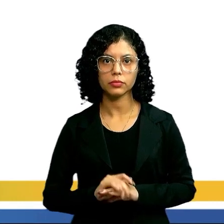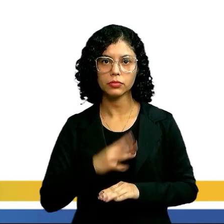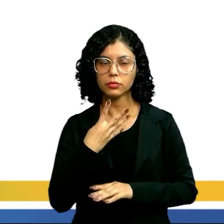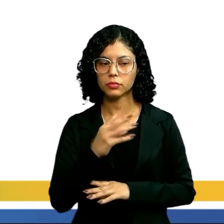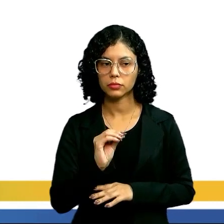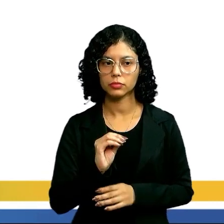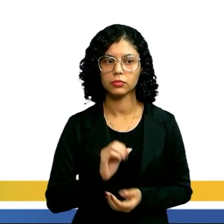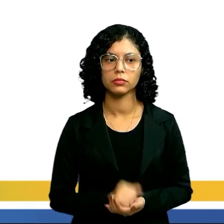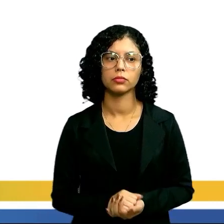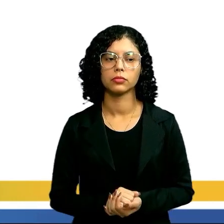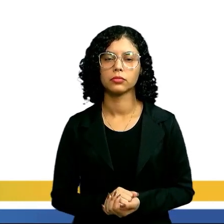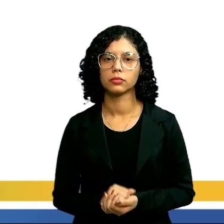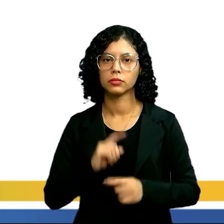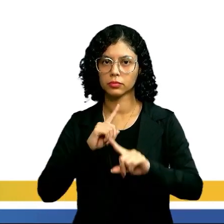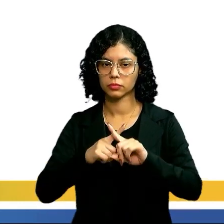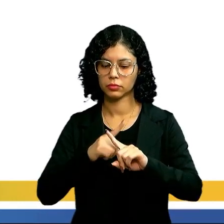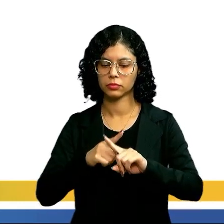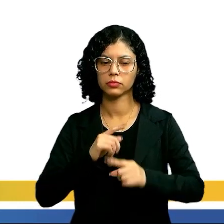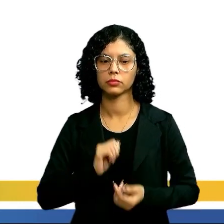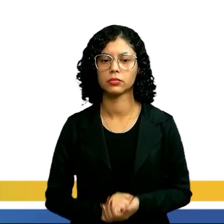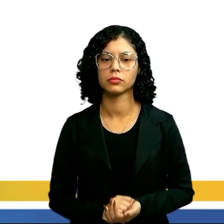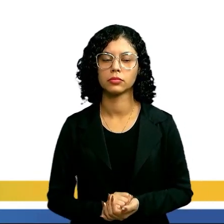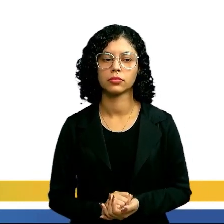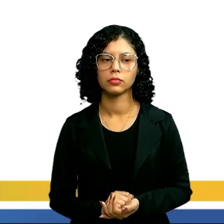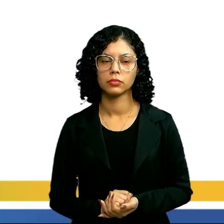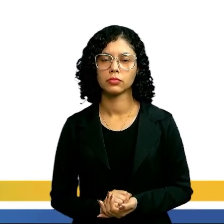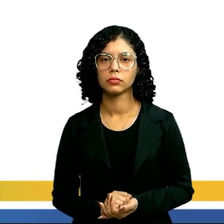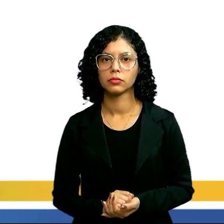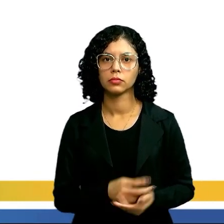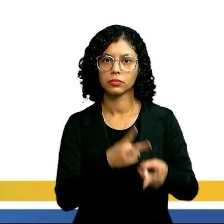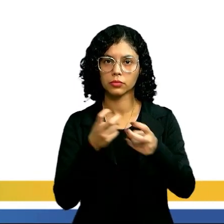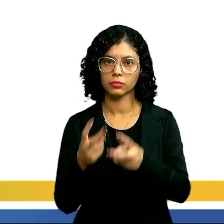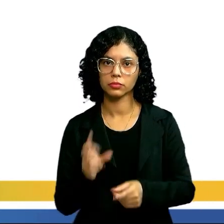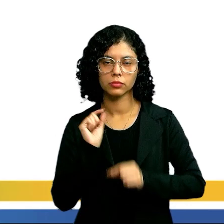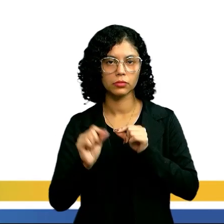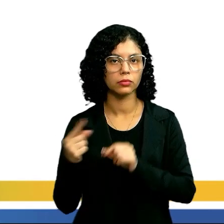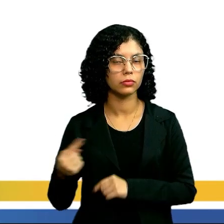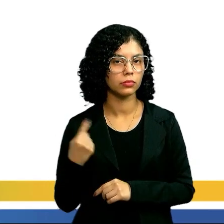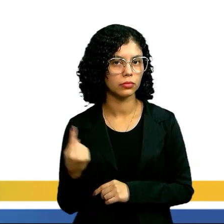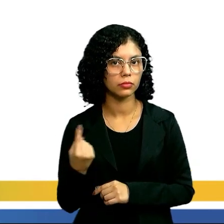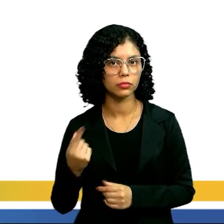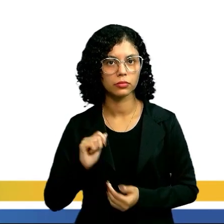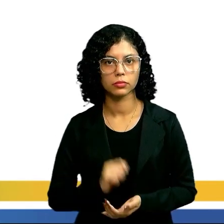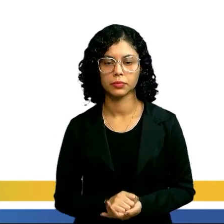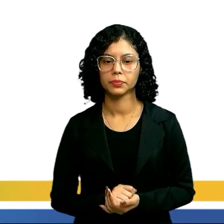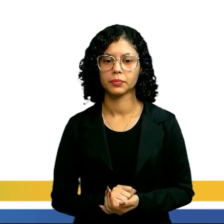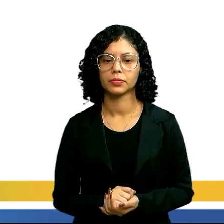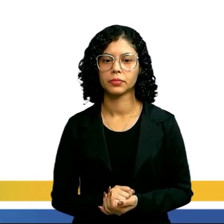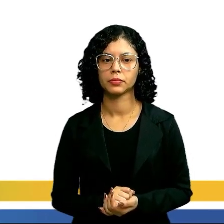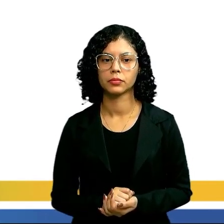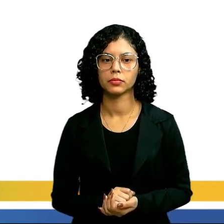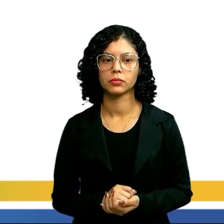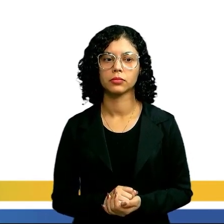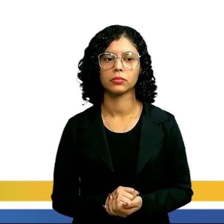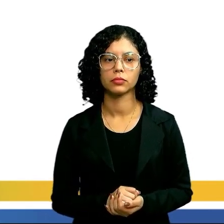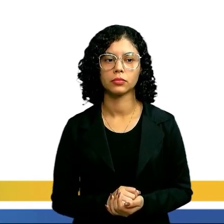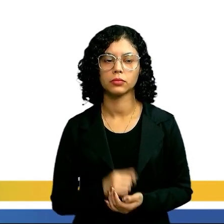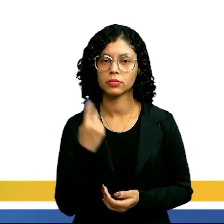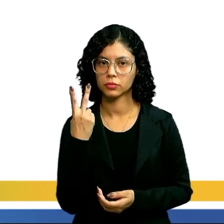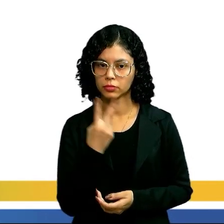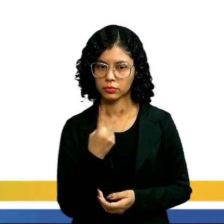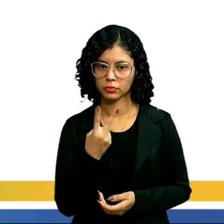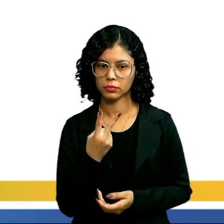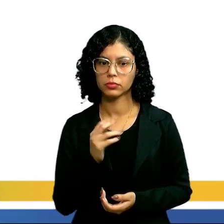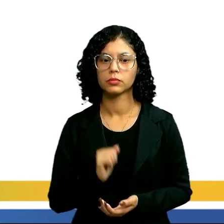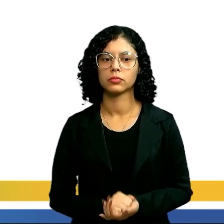40, tá? Vamos multiplicar aí. Observe que nós isolamos aí uma delas. Isolamos a segunda.